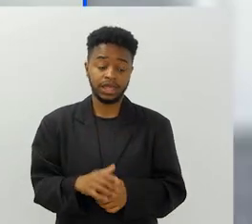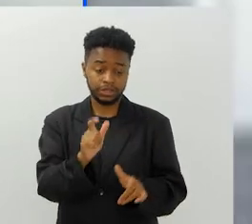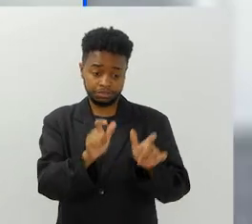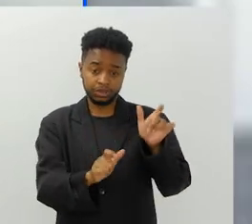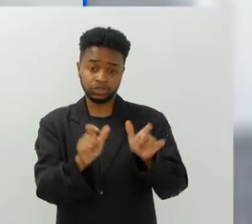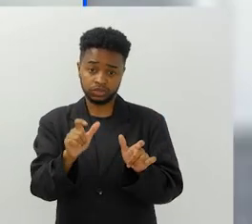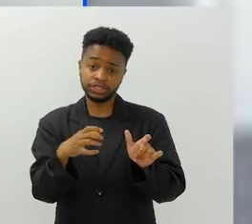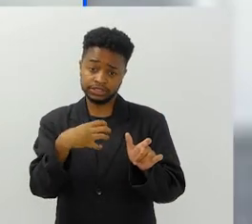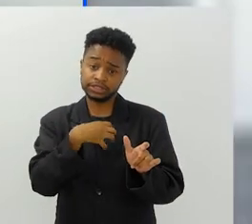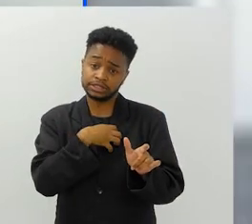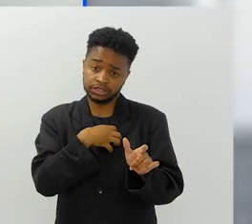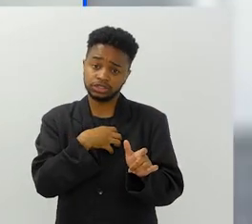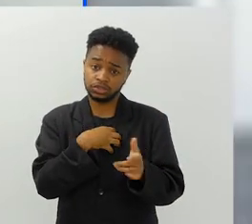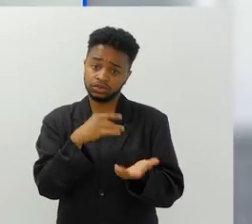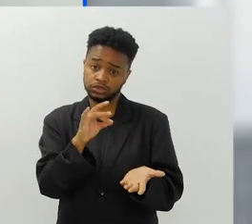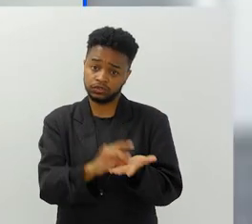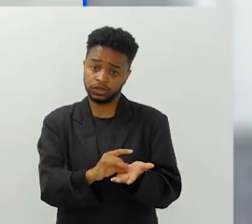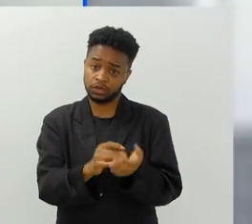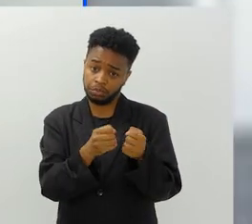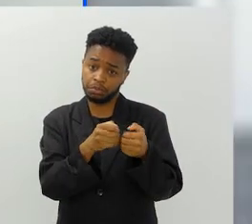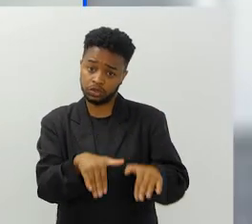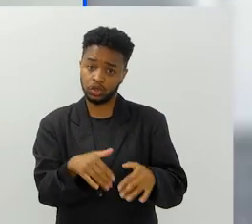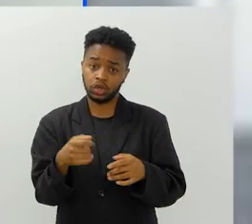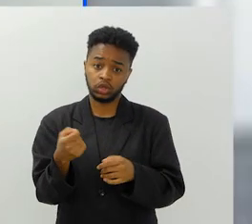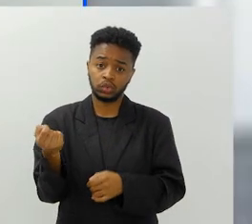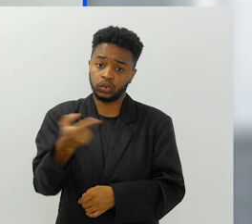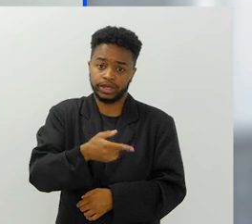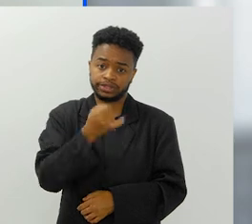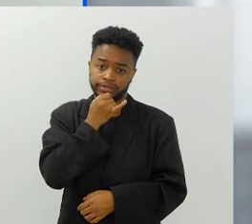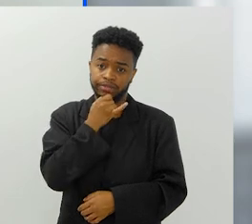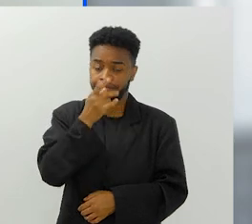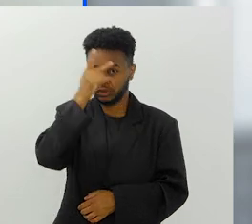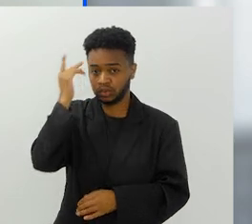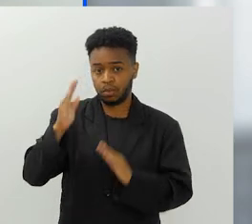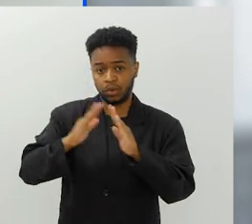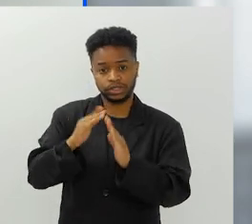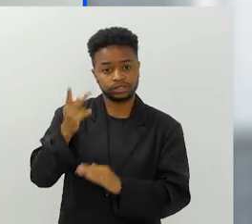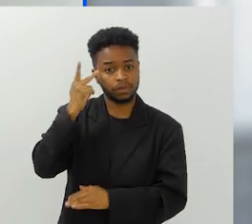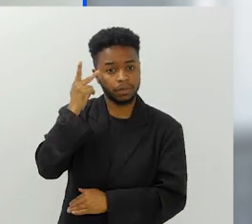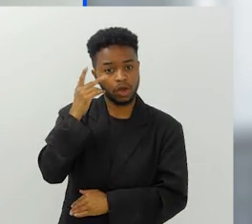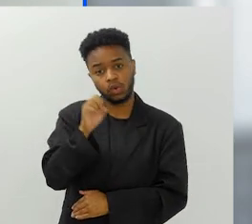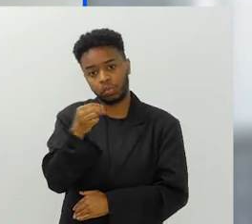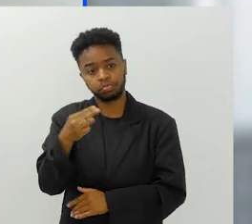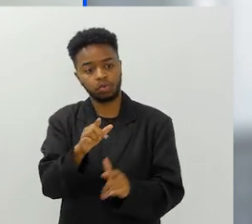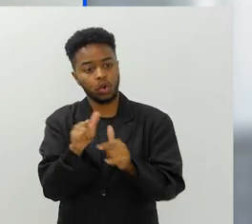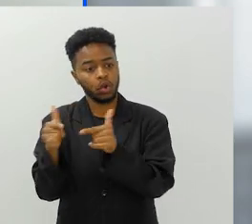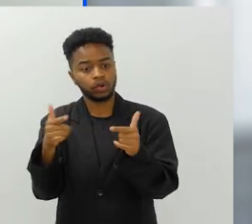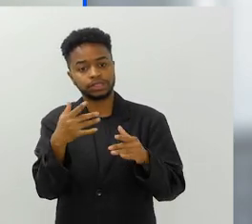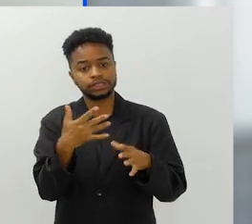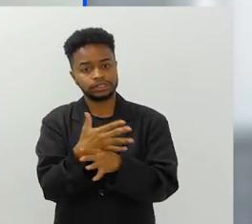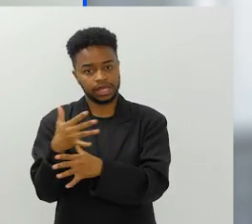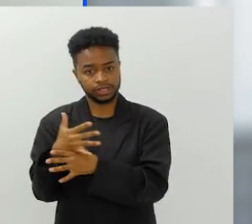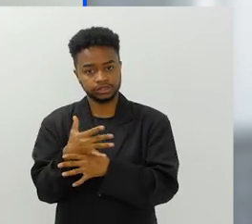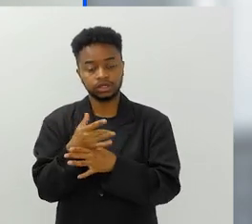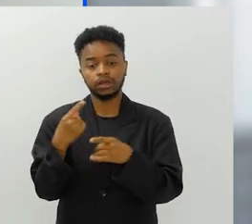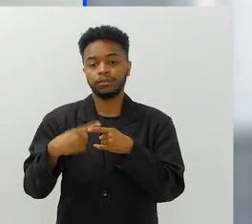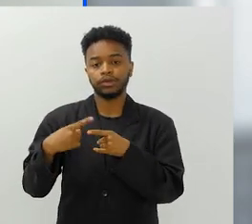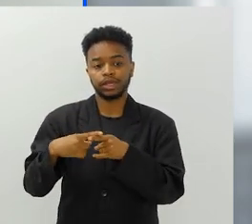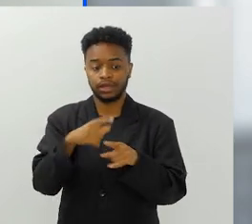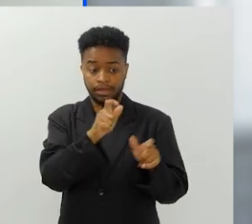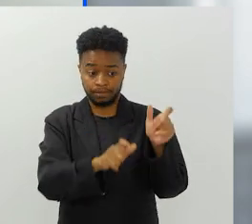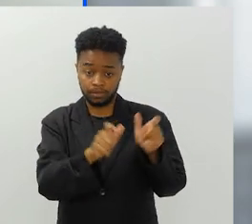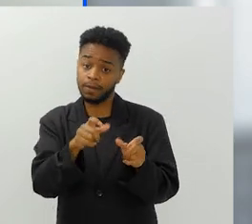são pessoas que estão sentindo muito mais na pele do que alguém, por exemplo, em São Paulo ou alguém em grandes cidades. São pessoas que estão